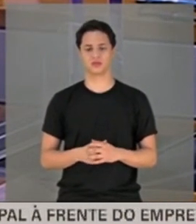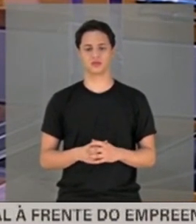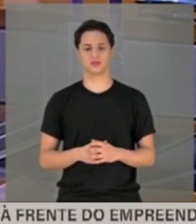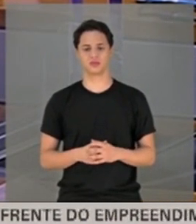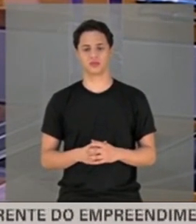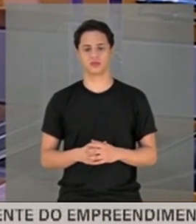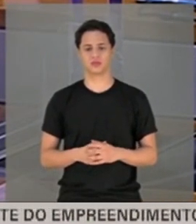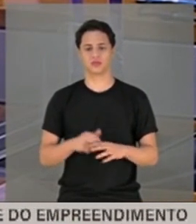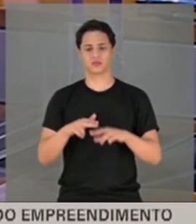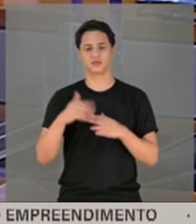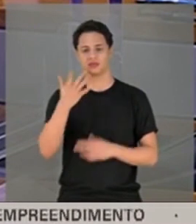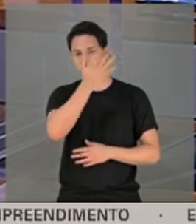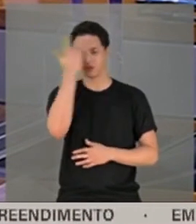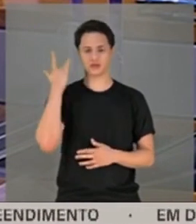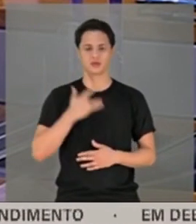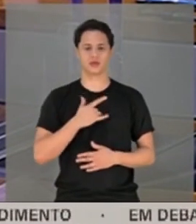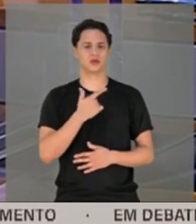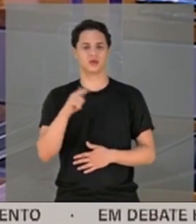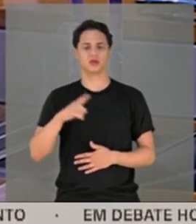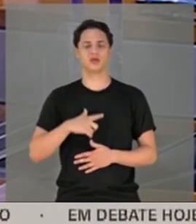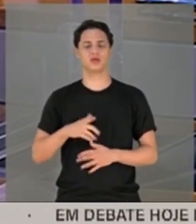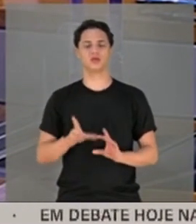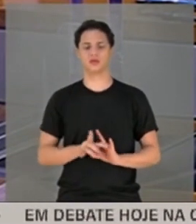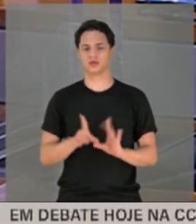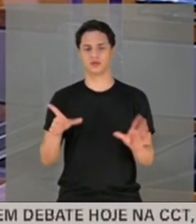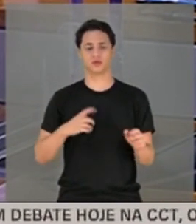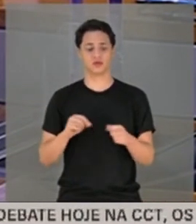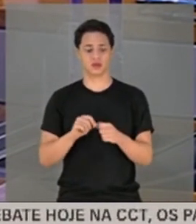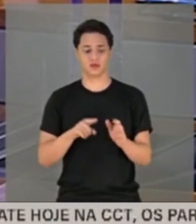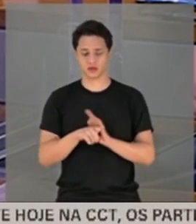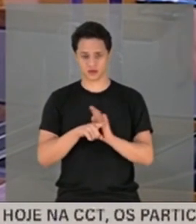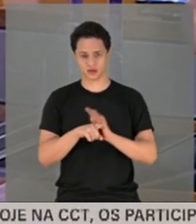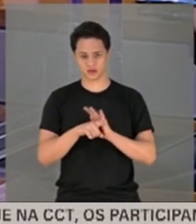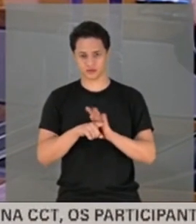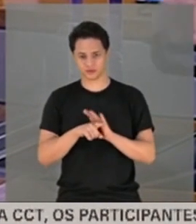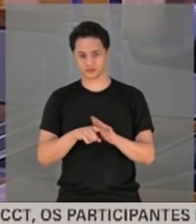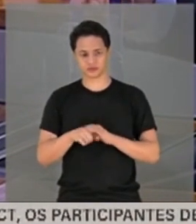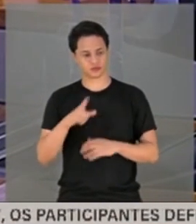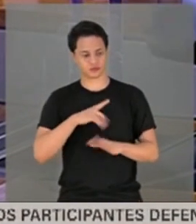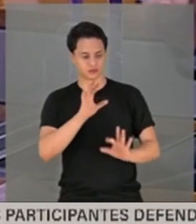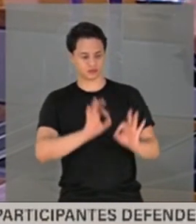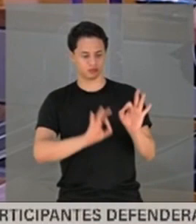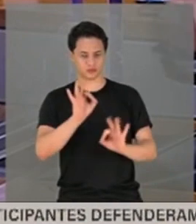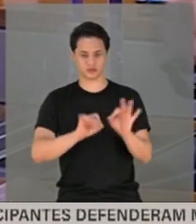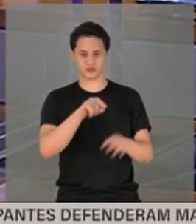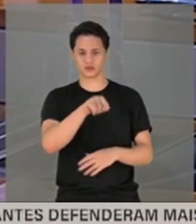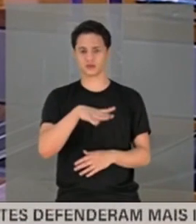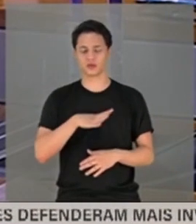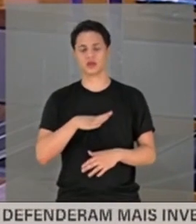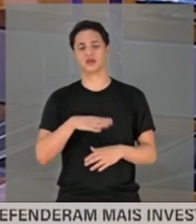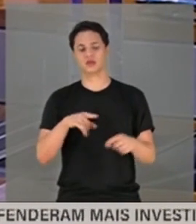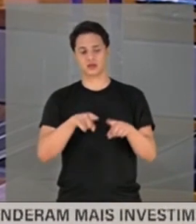por pessoas que sequer estavam autorizadas por essa CPI a fazer investigação. Tinha um organogramazinho na mesa lá do computador da sala dele